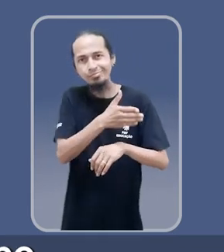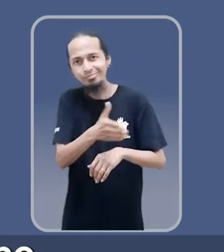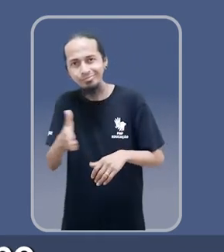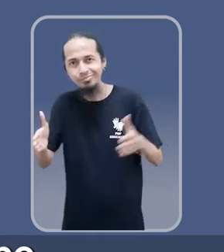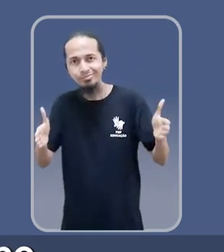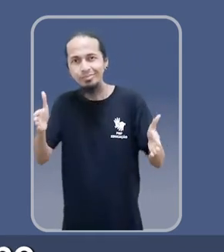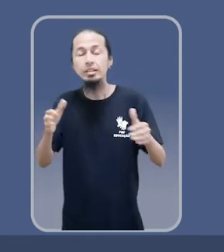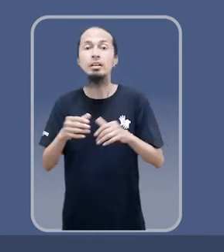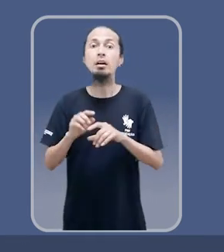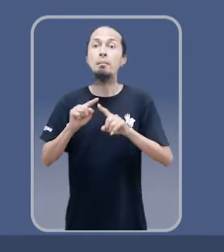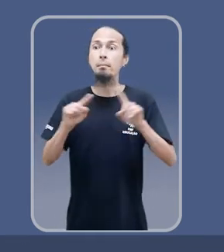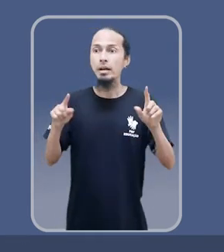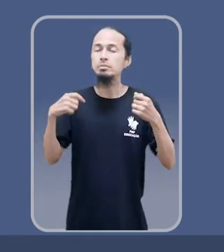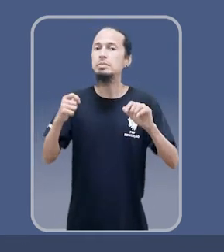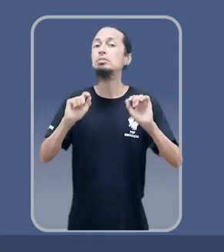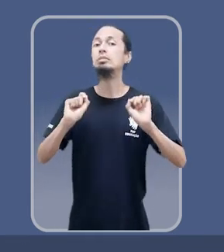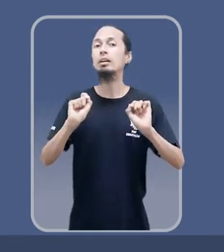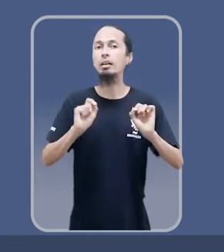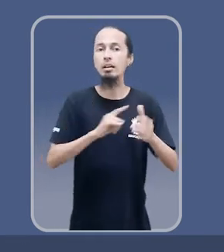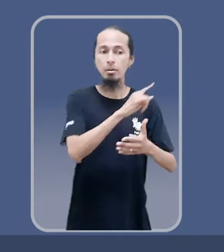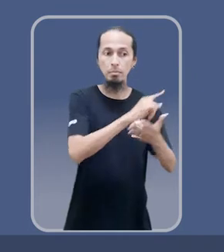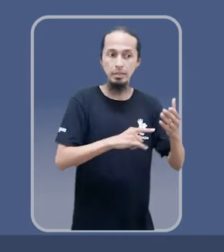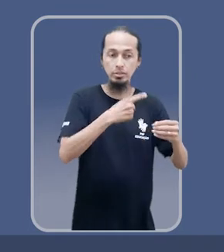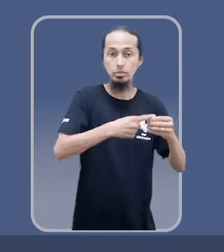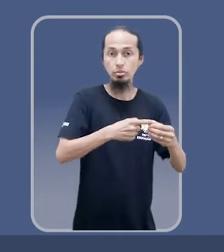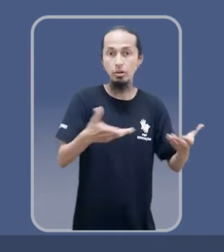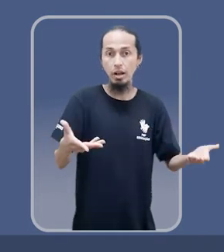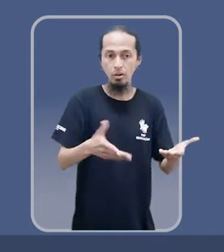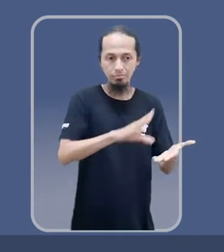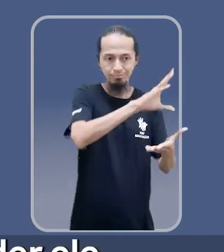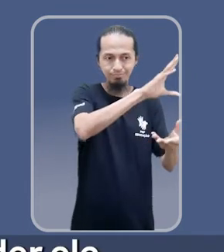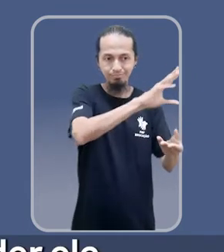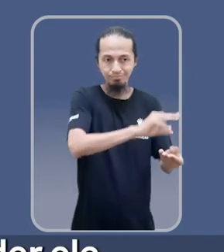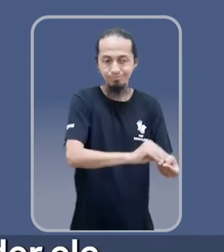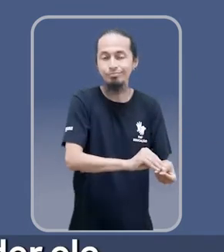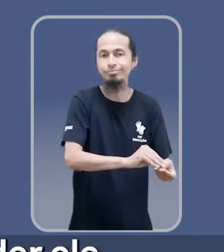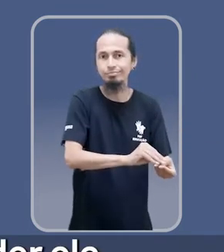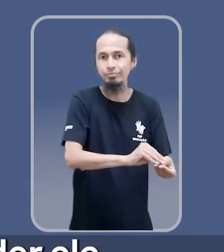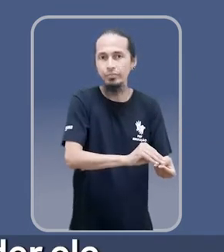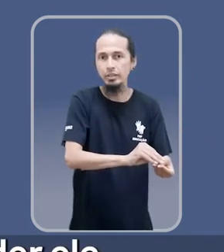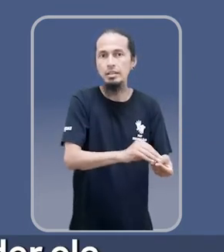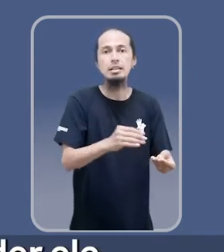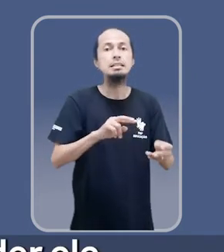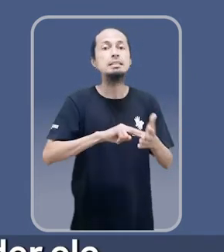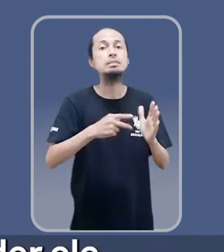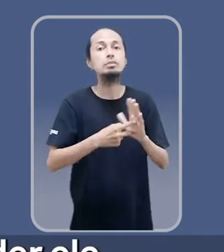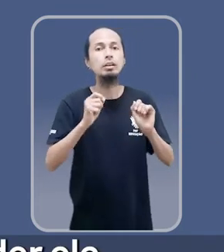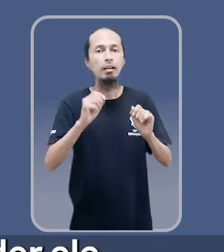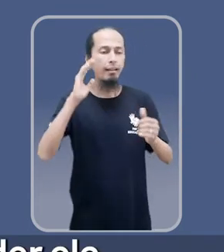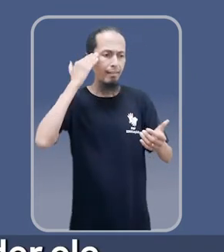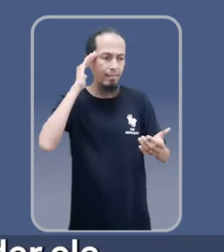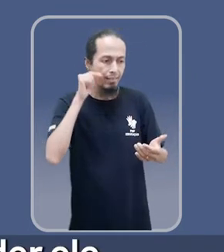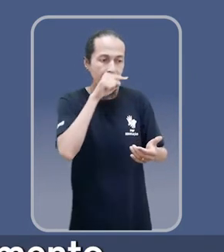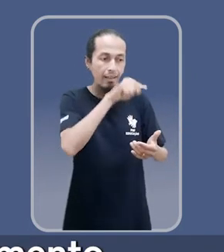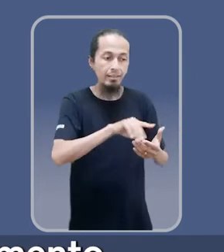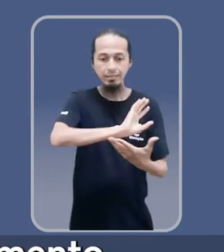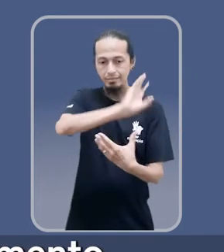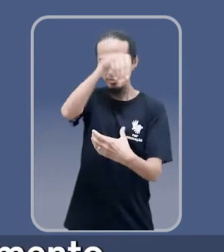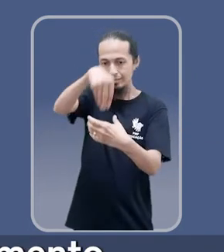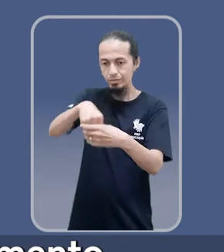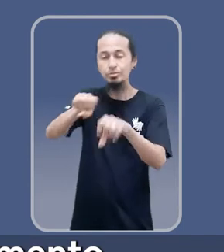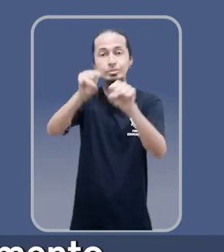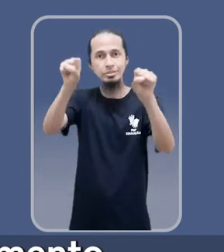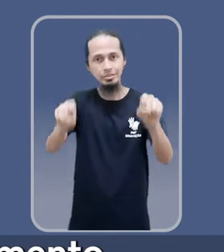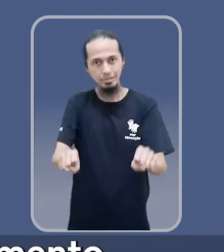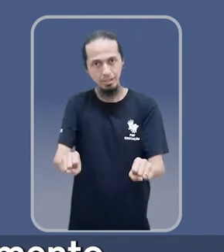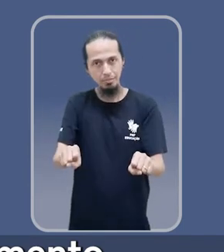ele ao longo do tempo. Mas para isso a gente precisa buscar uma simplificação do atual Plano. Ou seja, tentar entender ele como parte